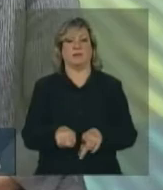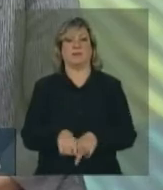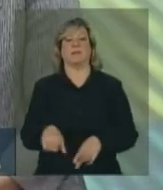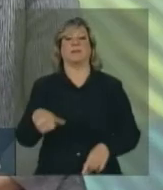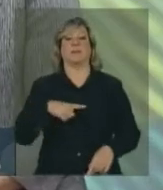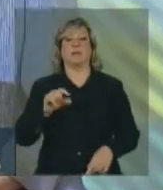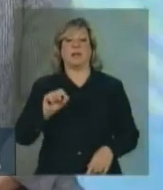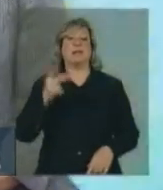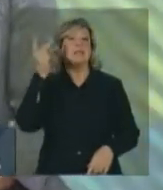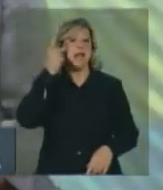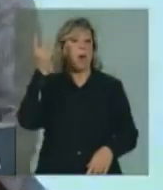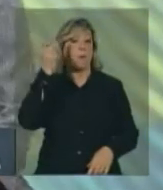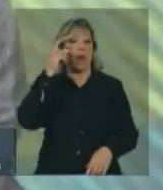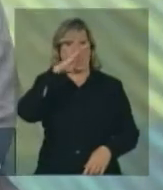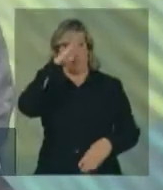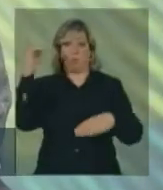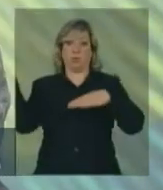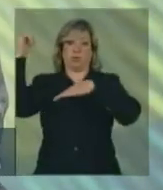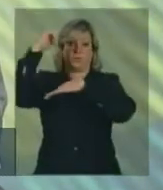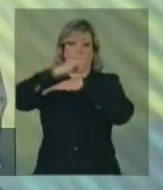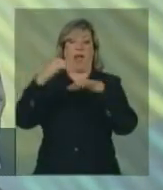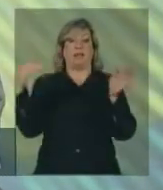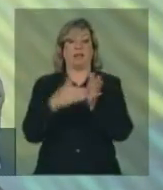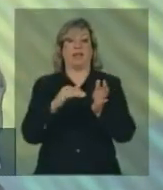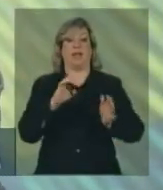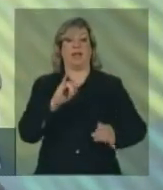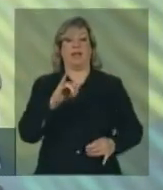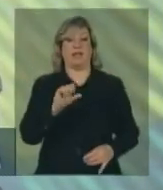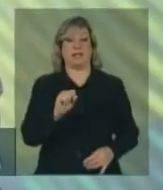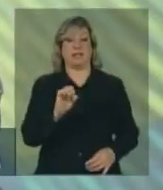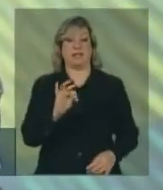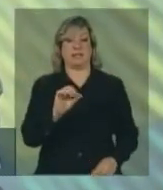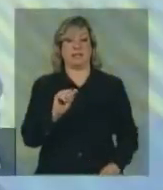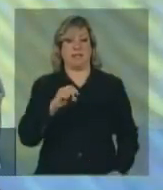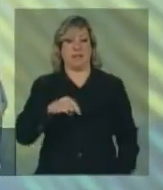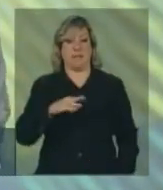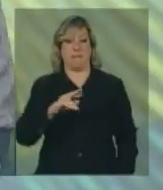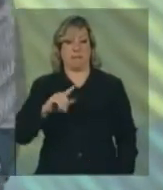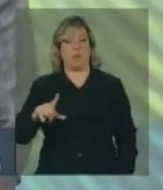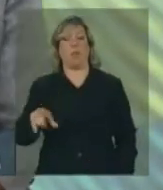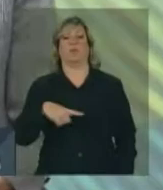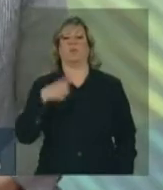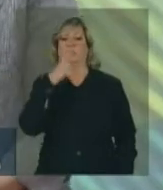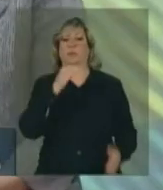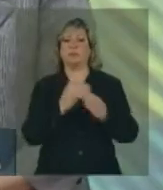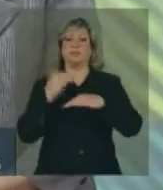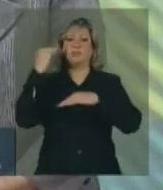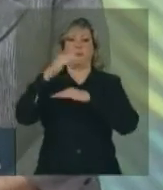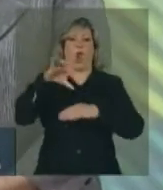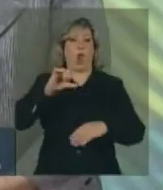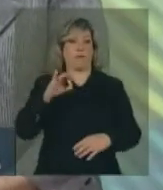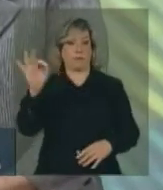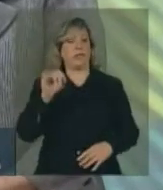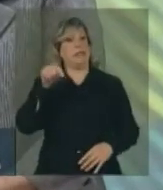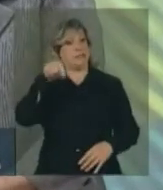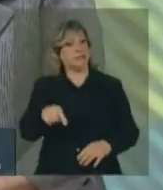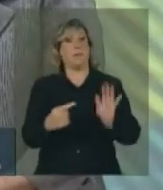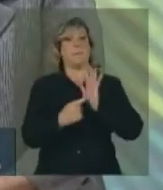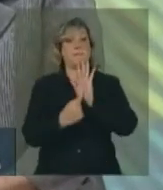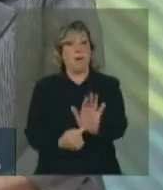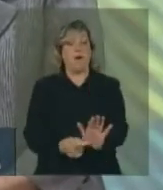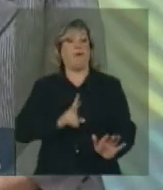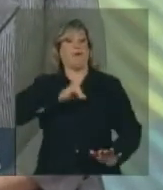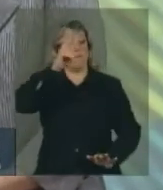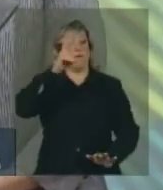-Istambul, com taxas de ocupação superiores a 90%, mostra a forte